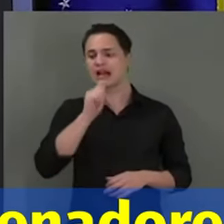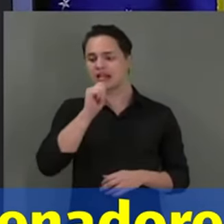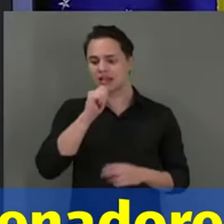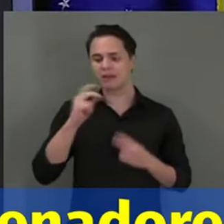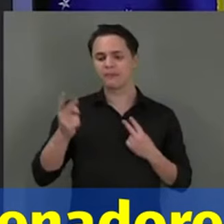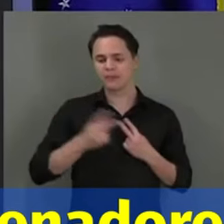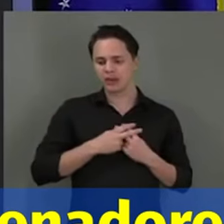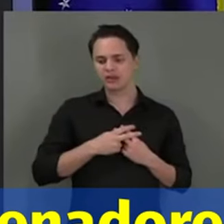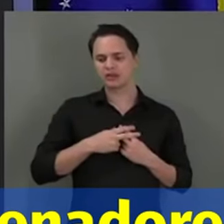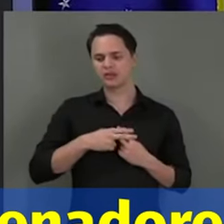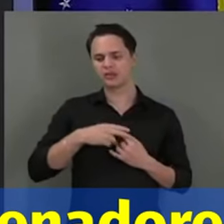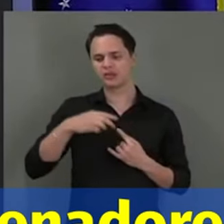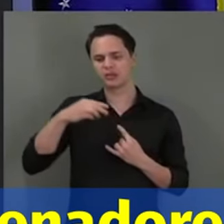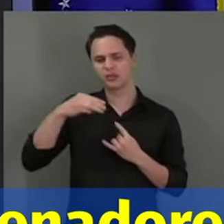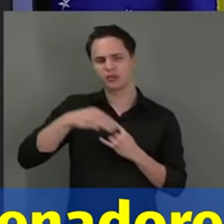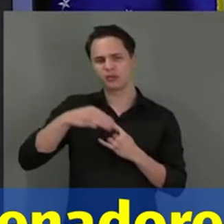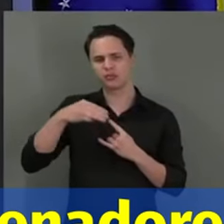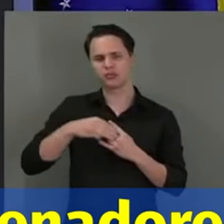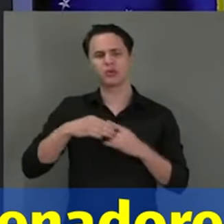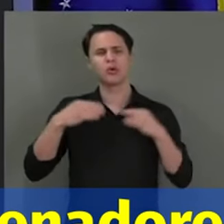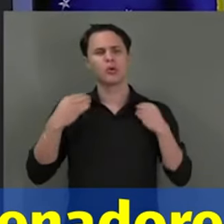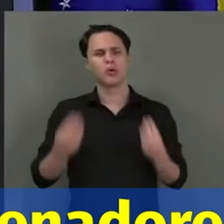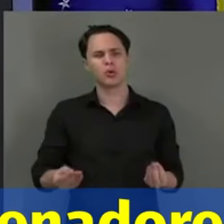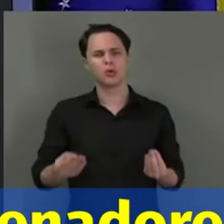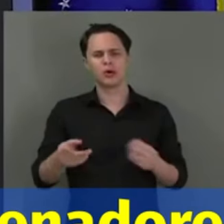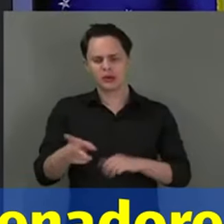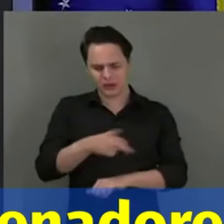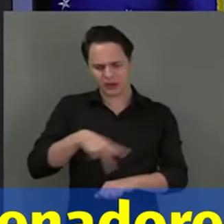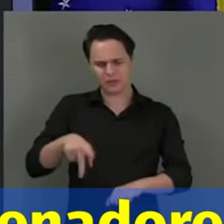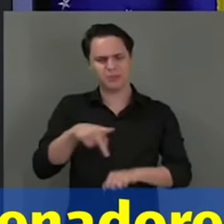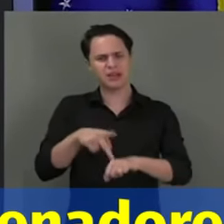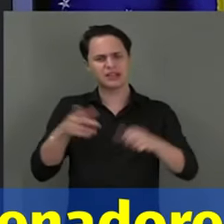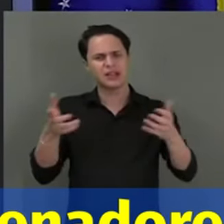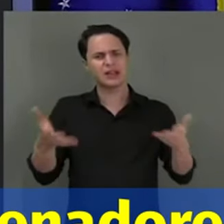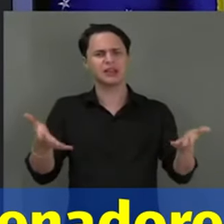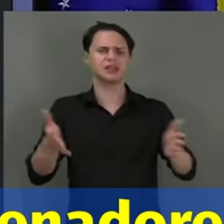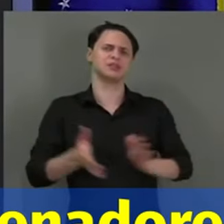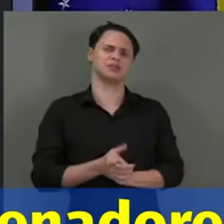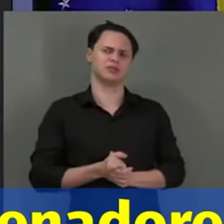Que Brasil é esse? Que país é esse?